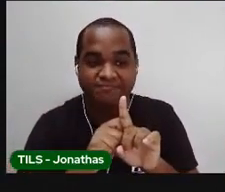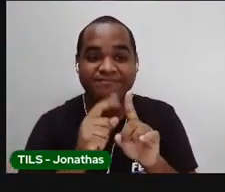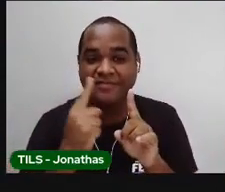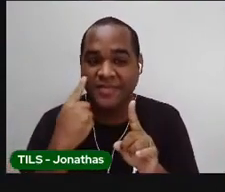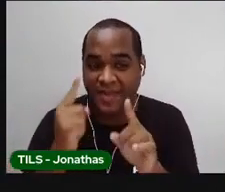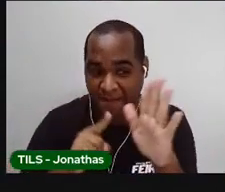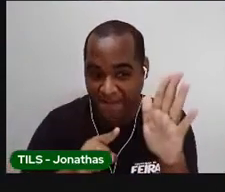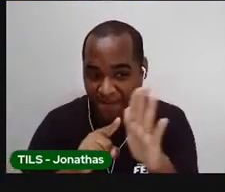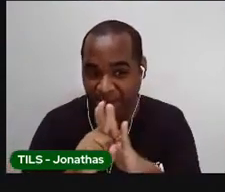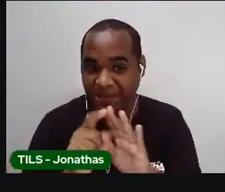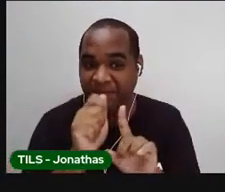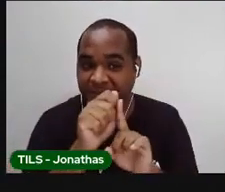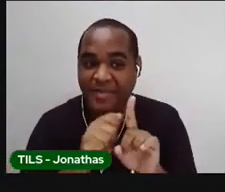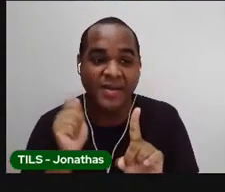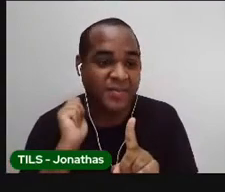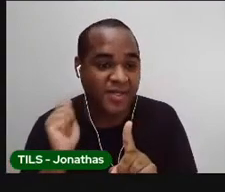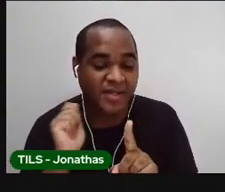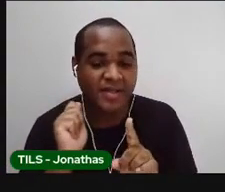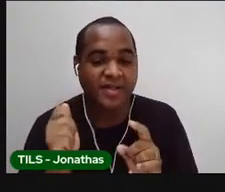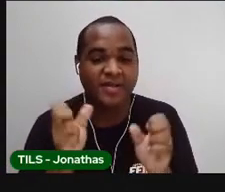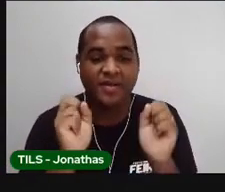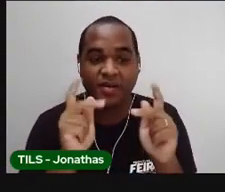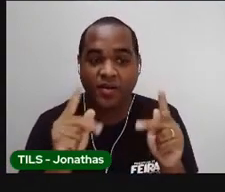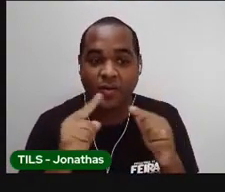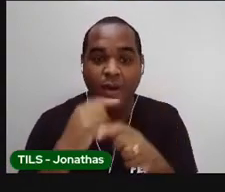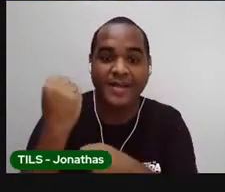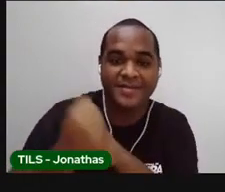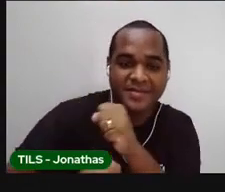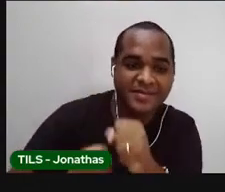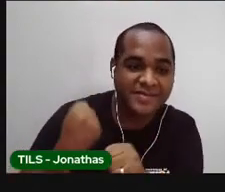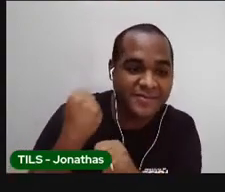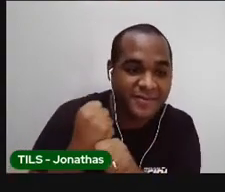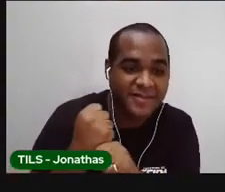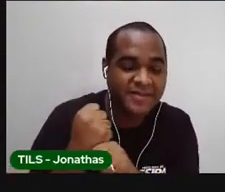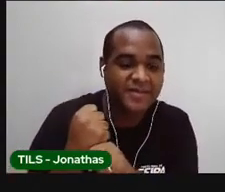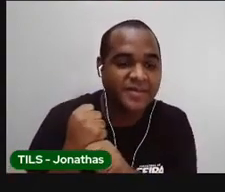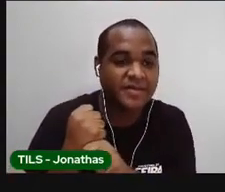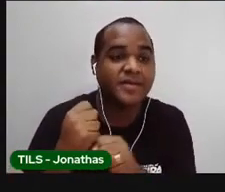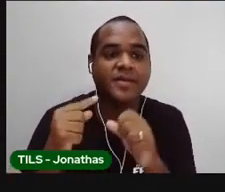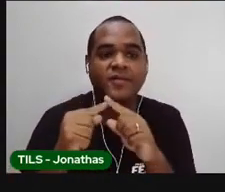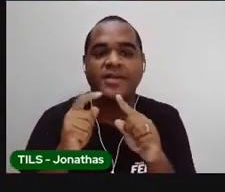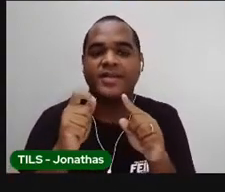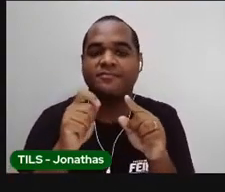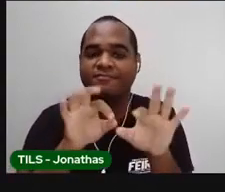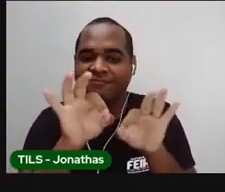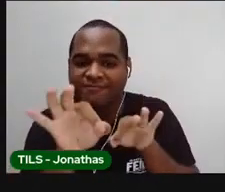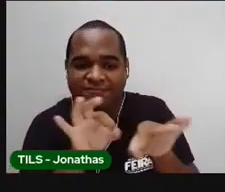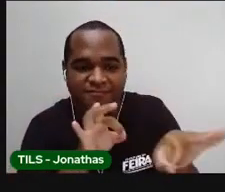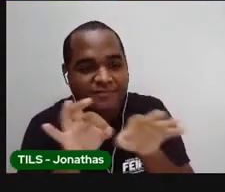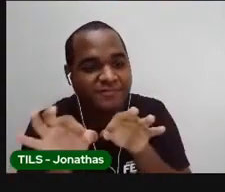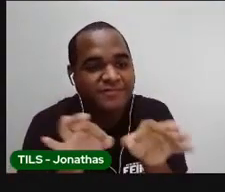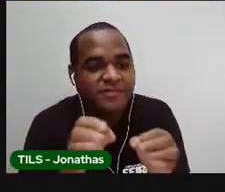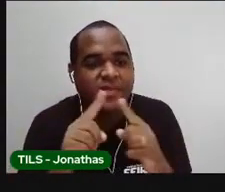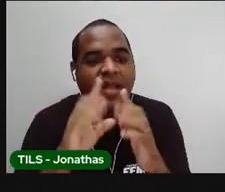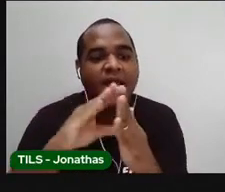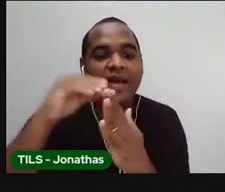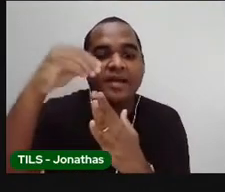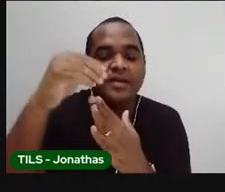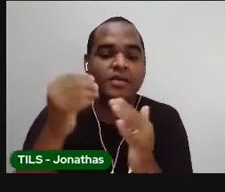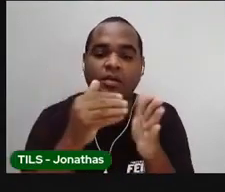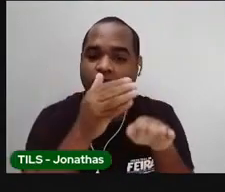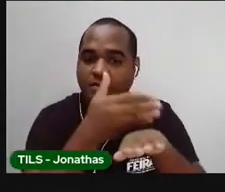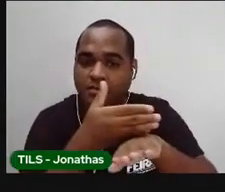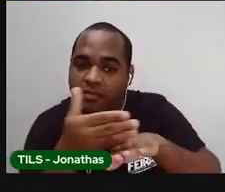abril, tá bom? Não troca, não. E o ano. E você vai preencher aí no calendário que está em